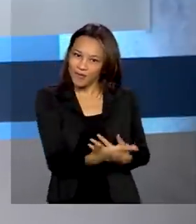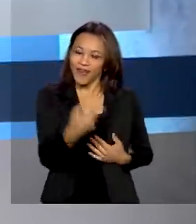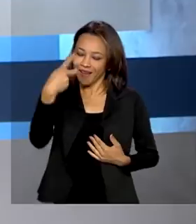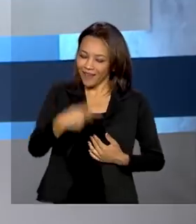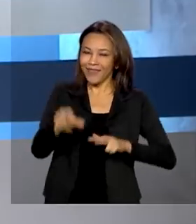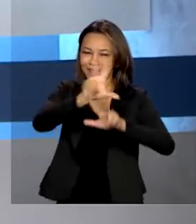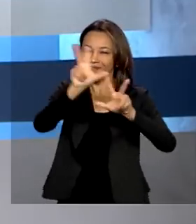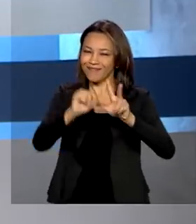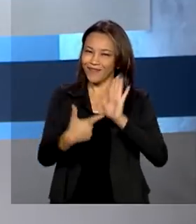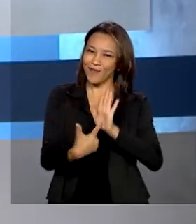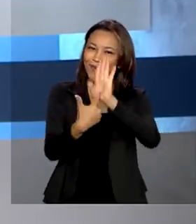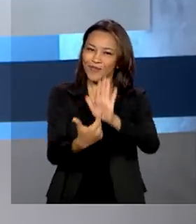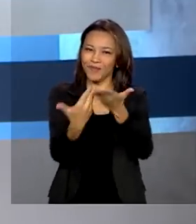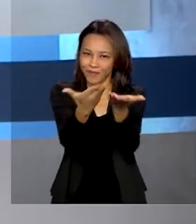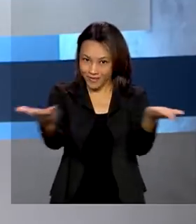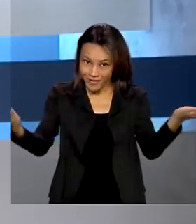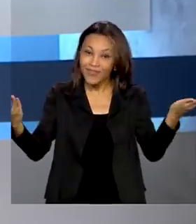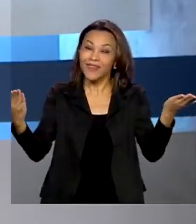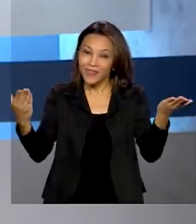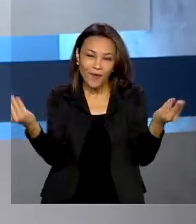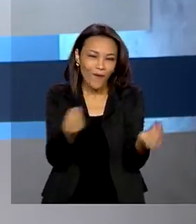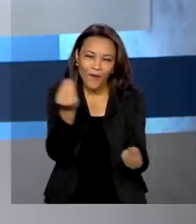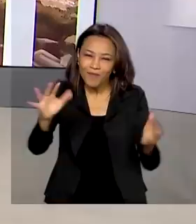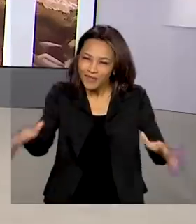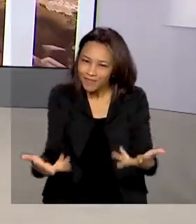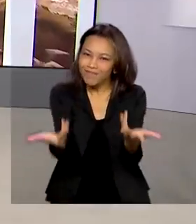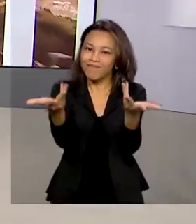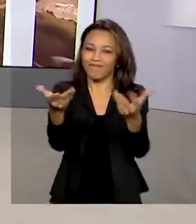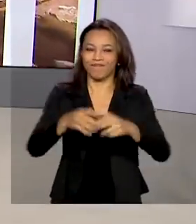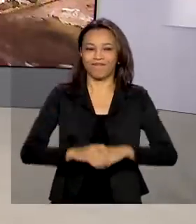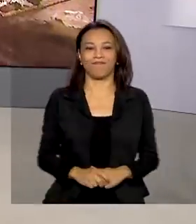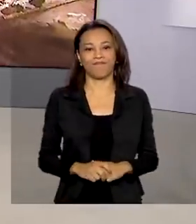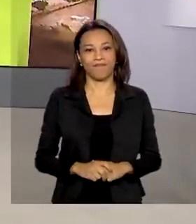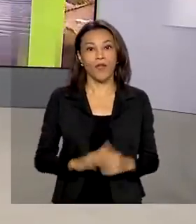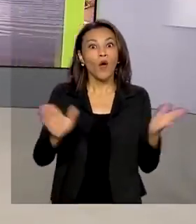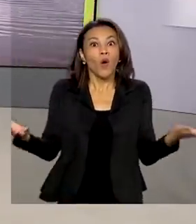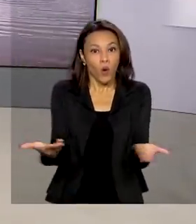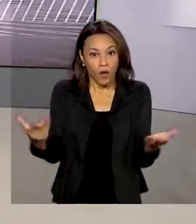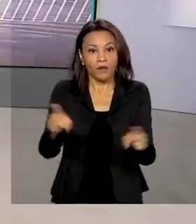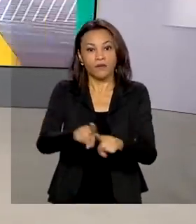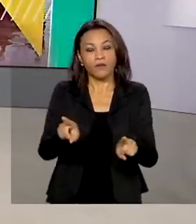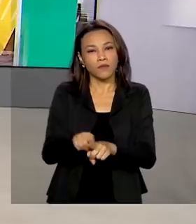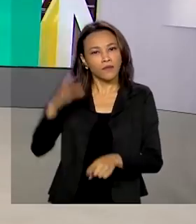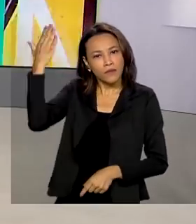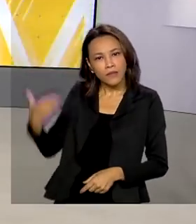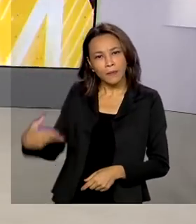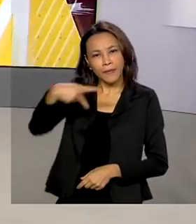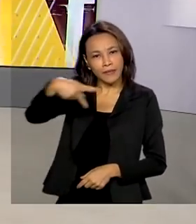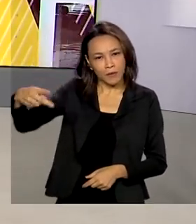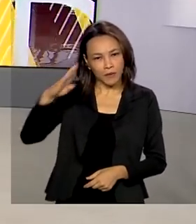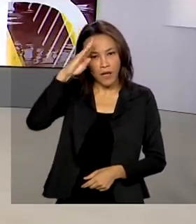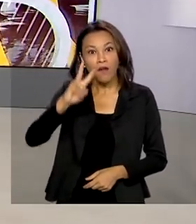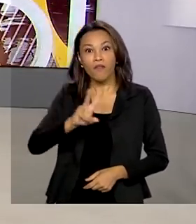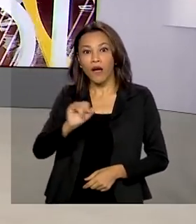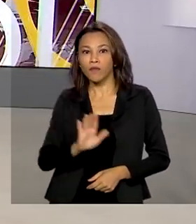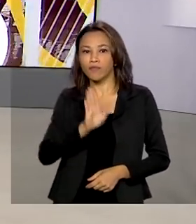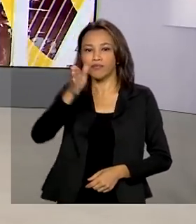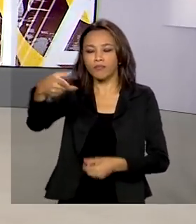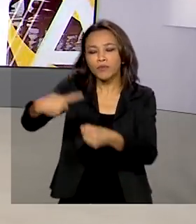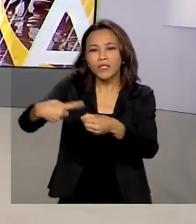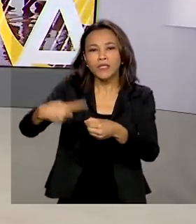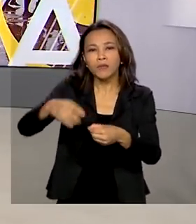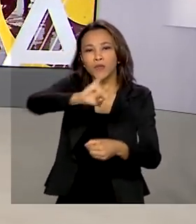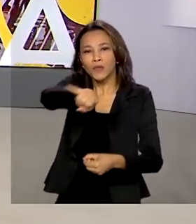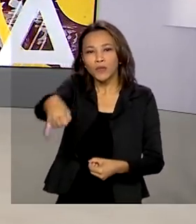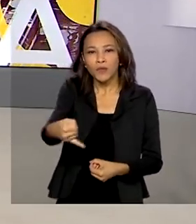Brasil mostra ao vivo para você essa cerimônia. Ainda hoje, também, o presidente Jair Bolsonaro vai ao município de Jacinto, em